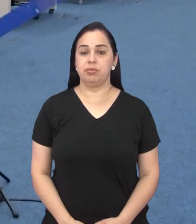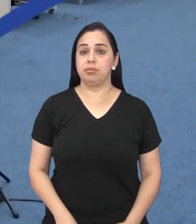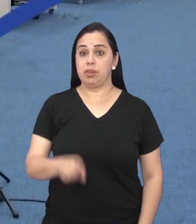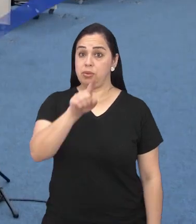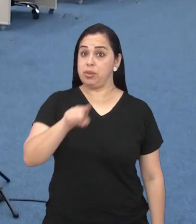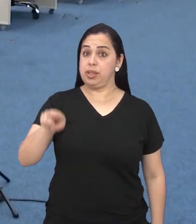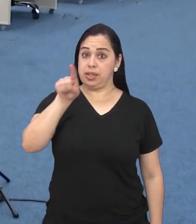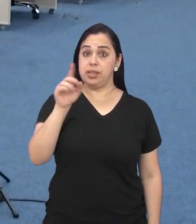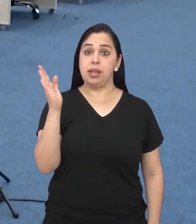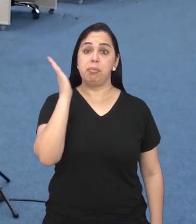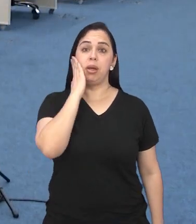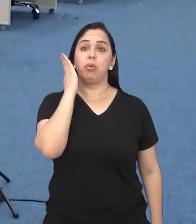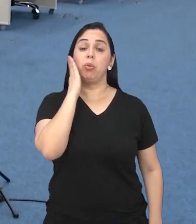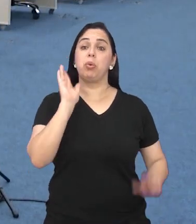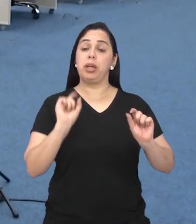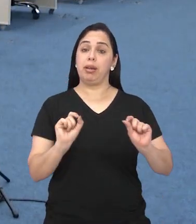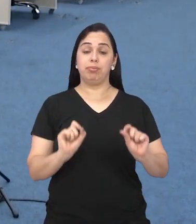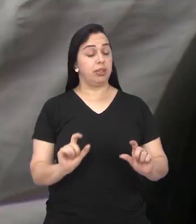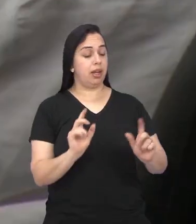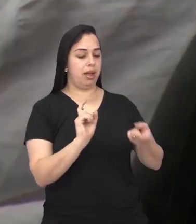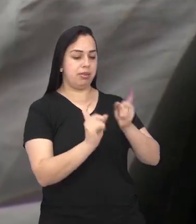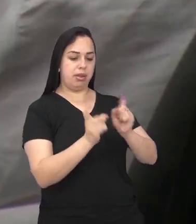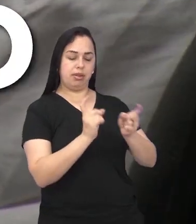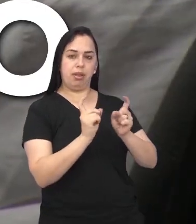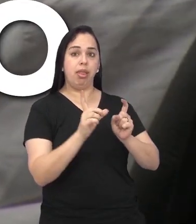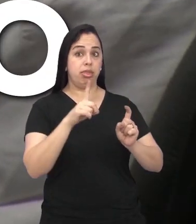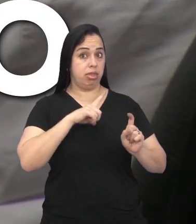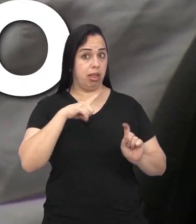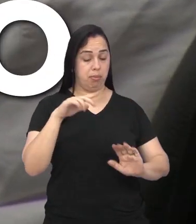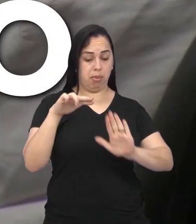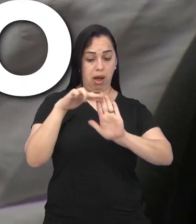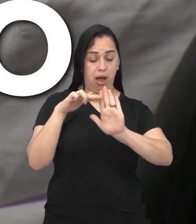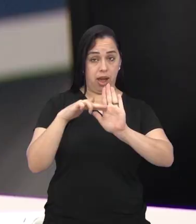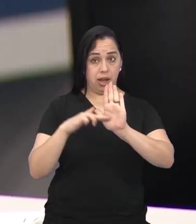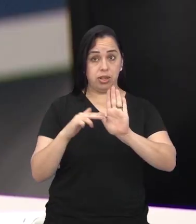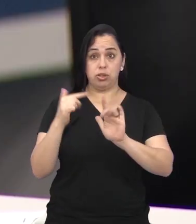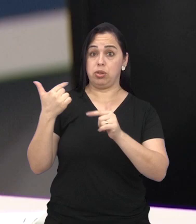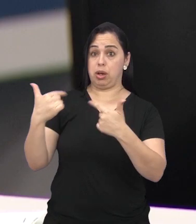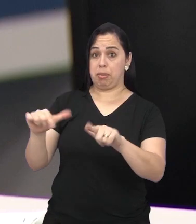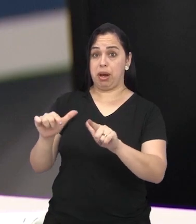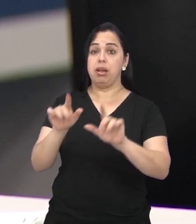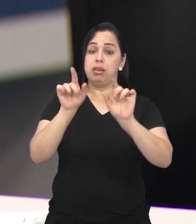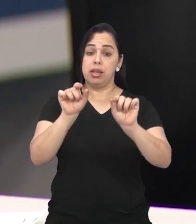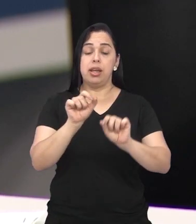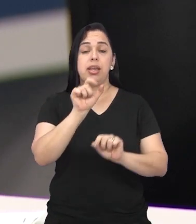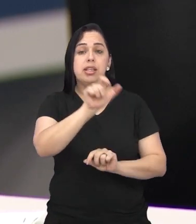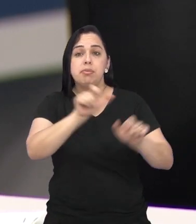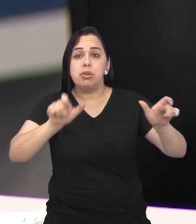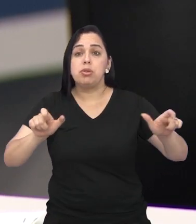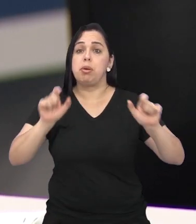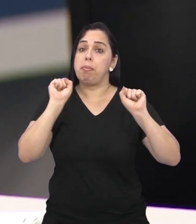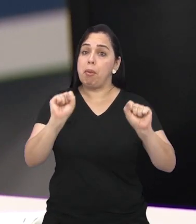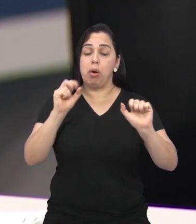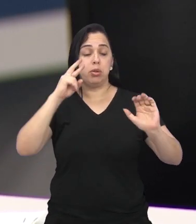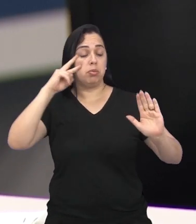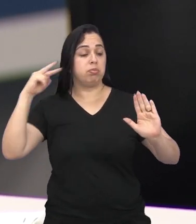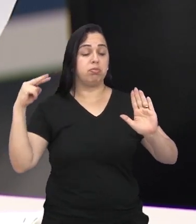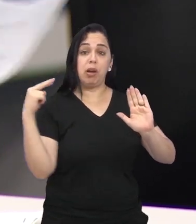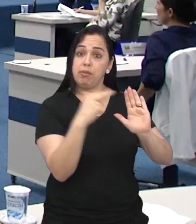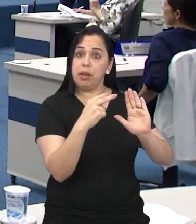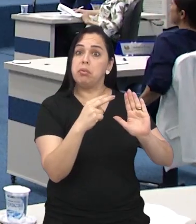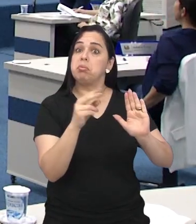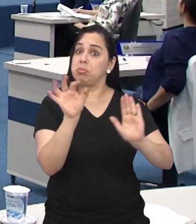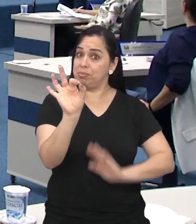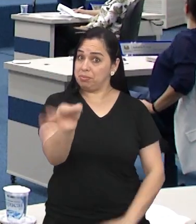Você sabia que todas as sessões da Câmara possuem uma pauta de trabalho e que ela fica disponível para a consulta da população?